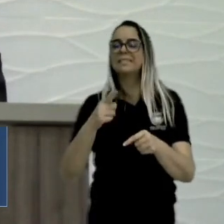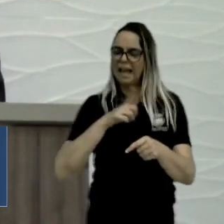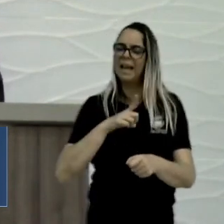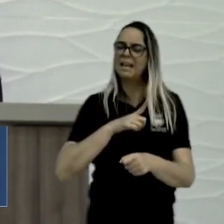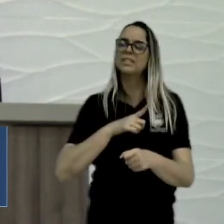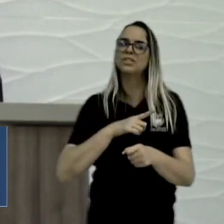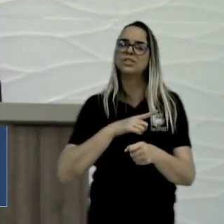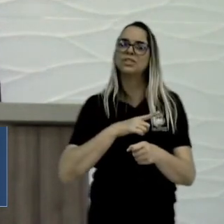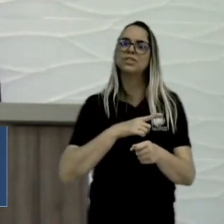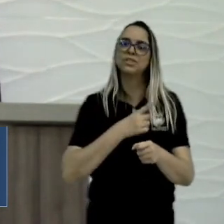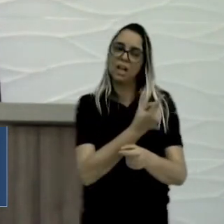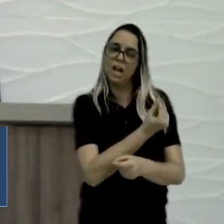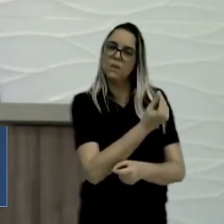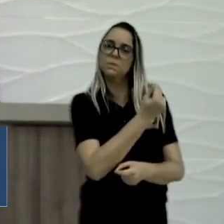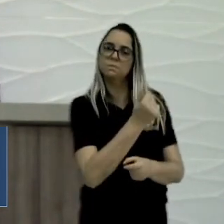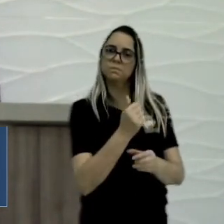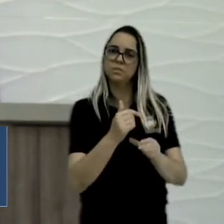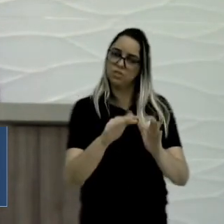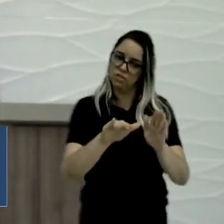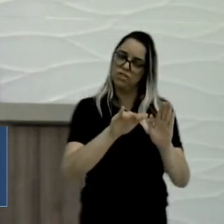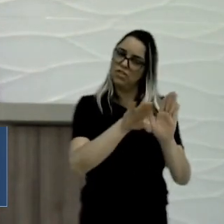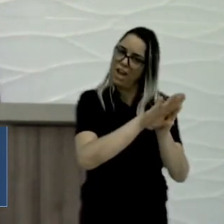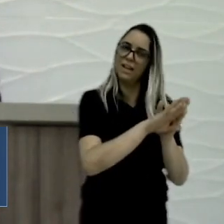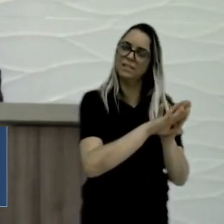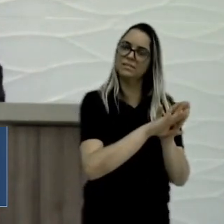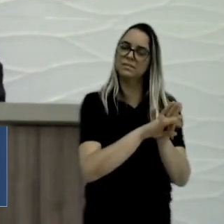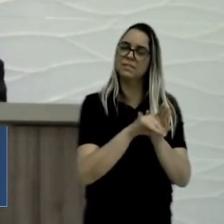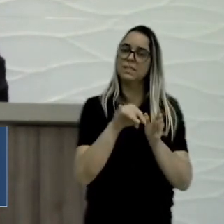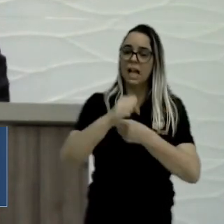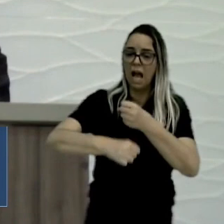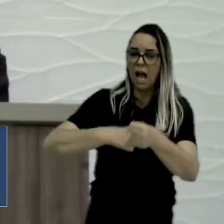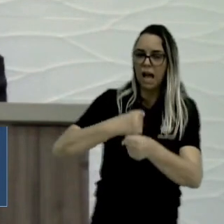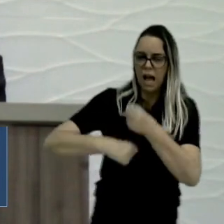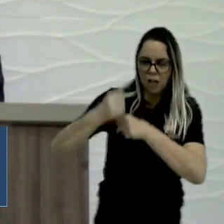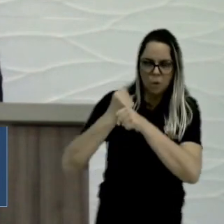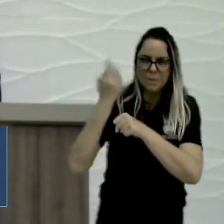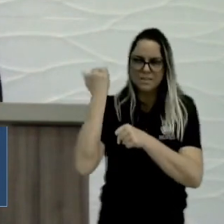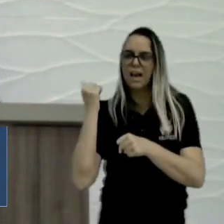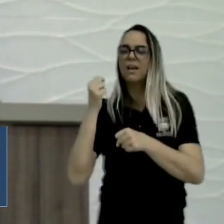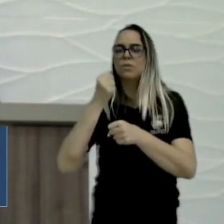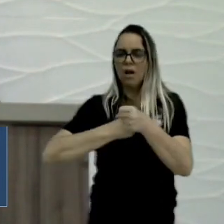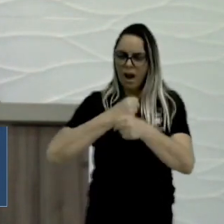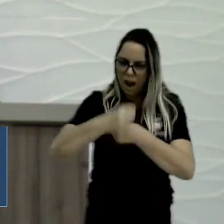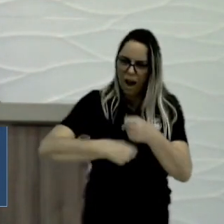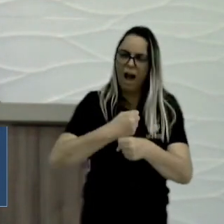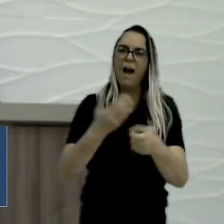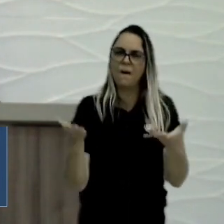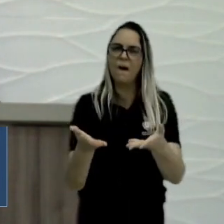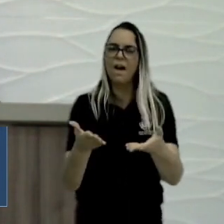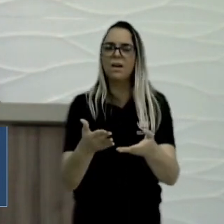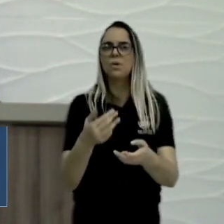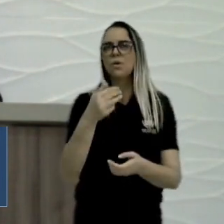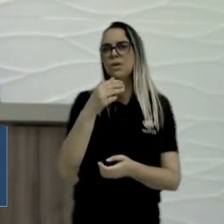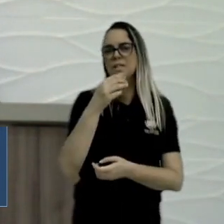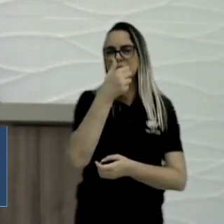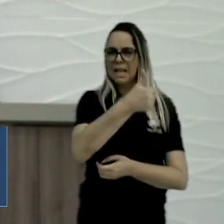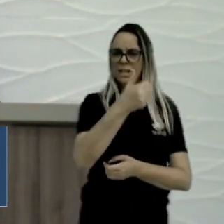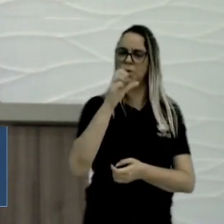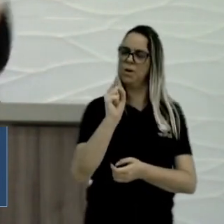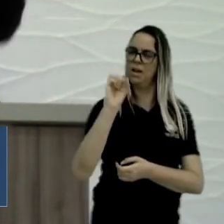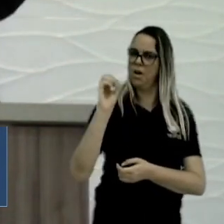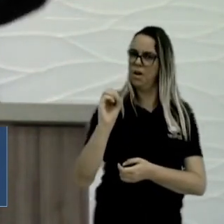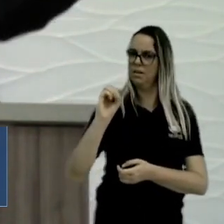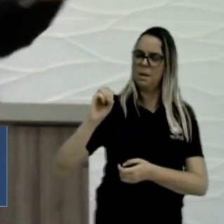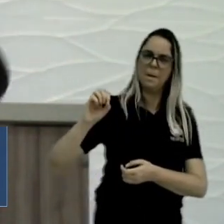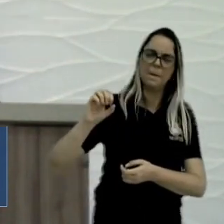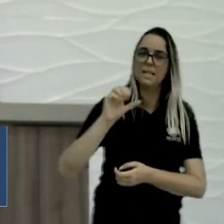vou repetir aqui, no ano passado, para esse ano foi aprovado um orçamento de 188 milhões, vamos aprovar esse